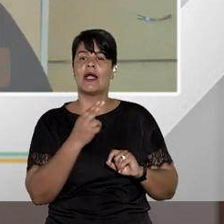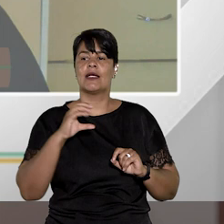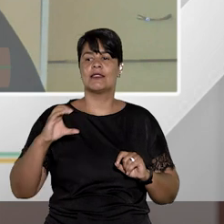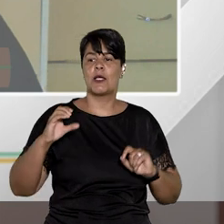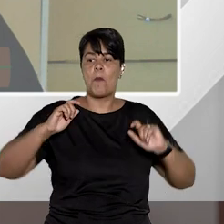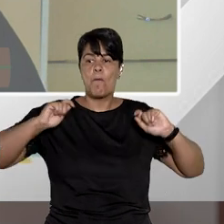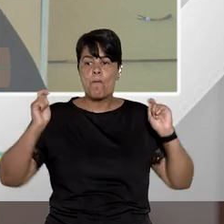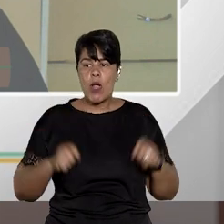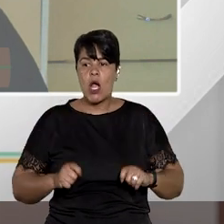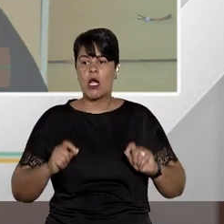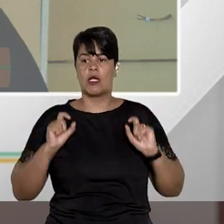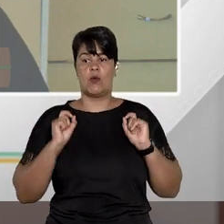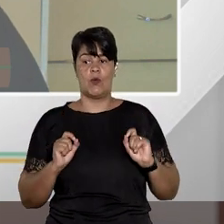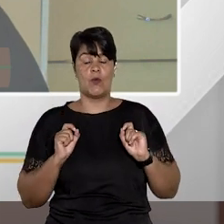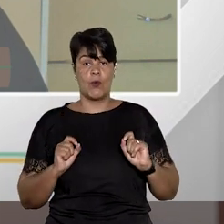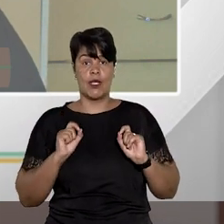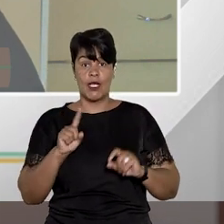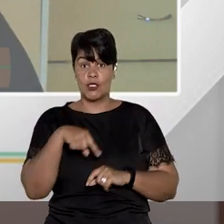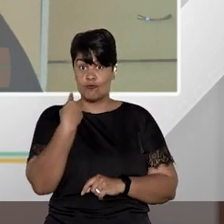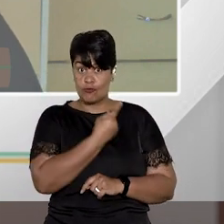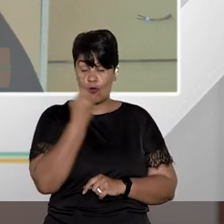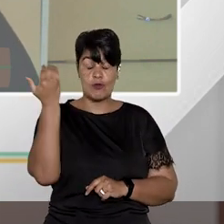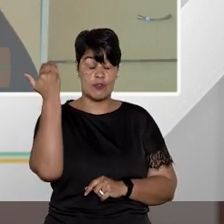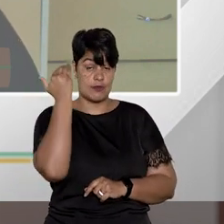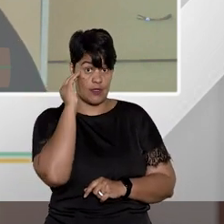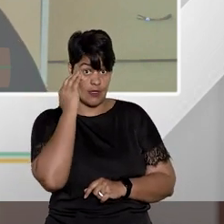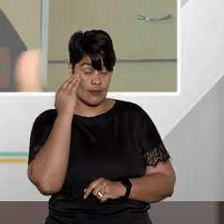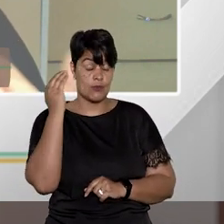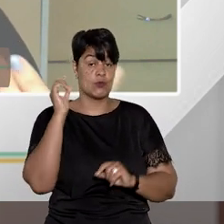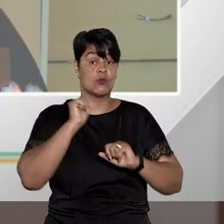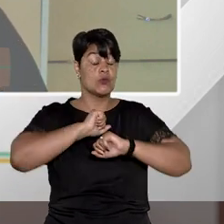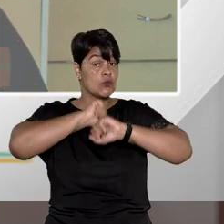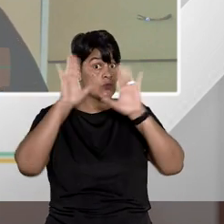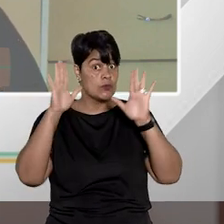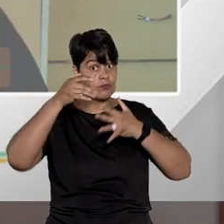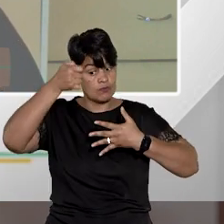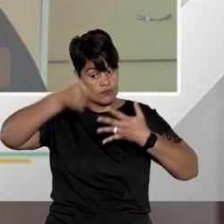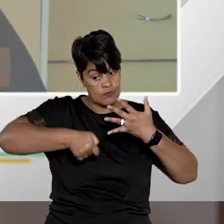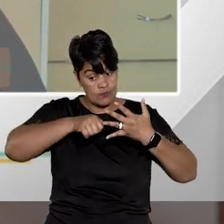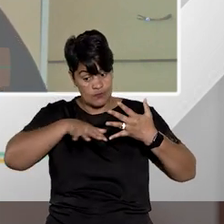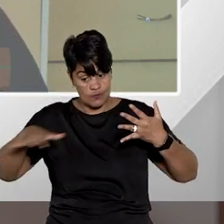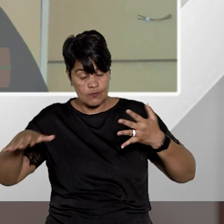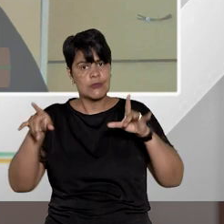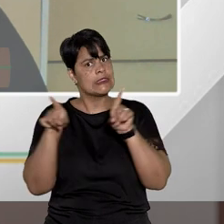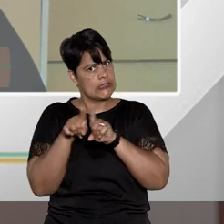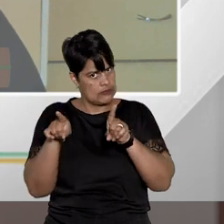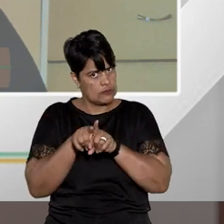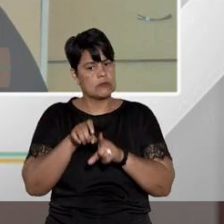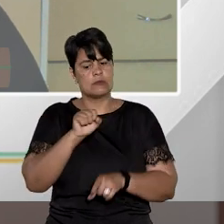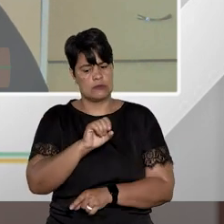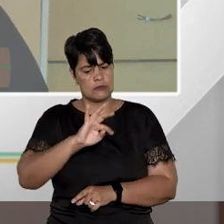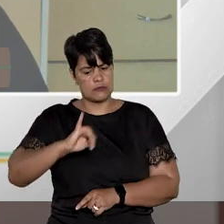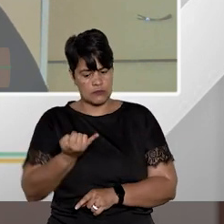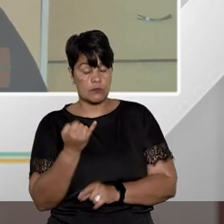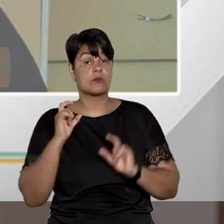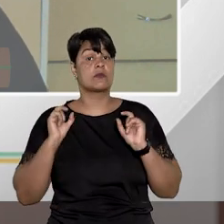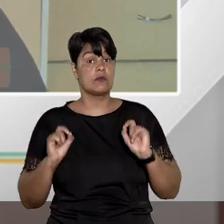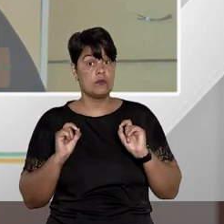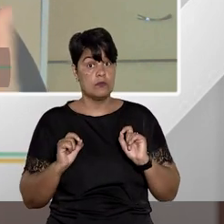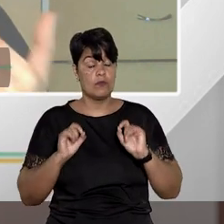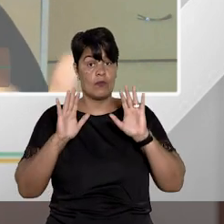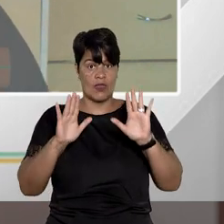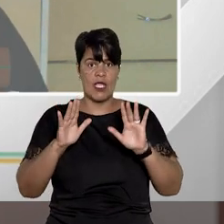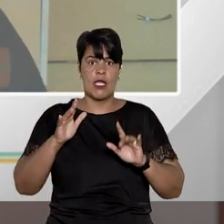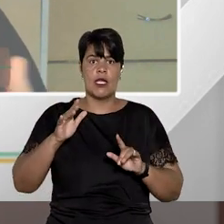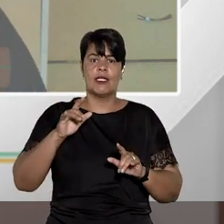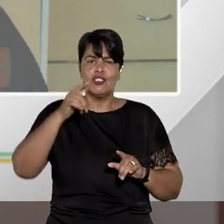mas nós temos um entendimento muito consolidado na jurisprudência, inclusive, do STJ, que não admite